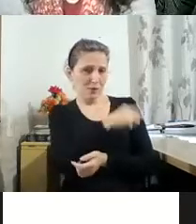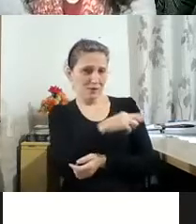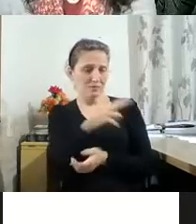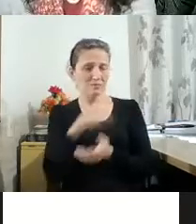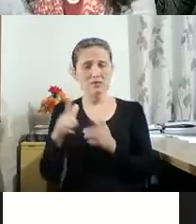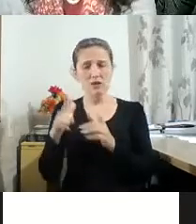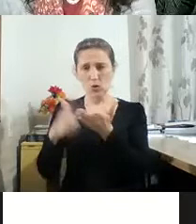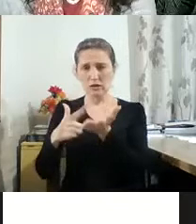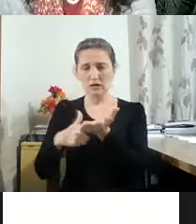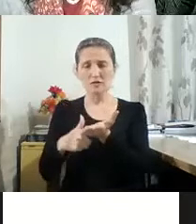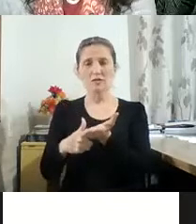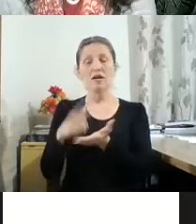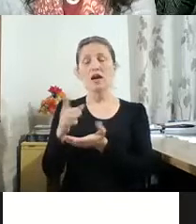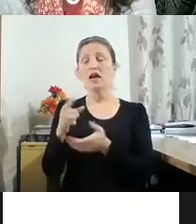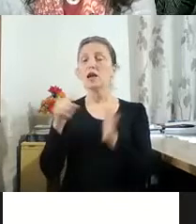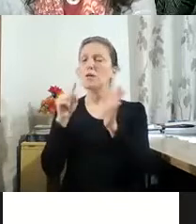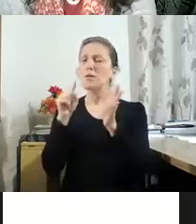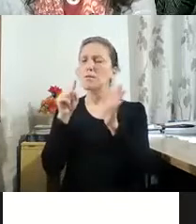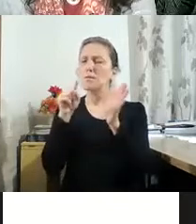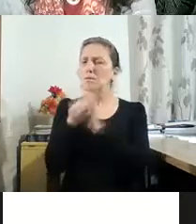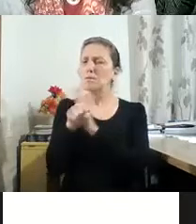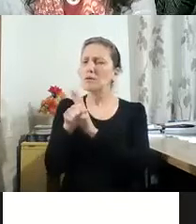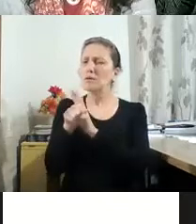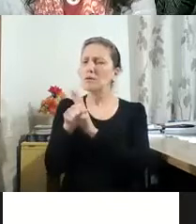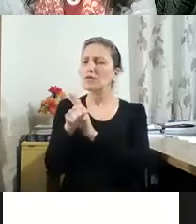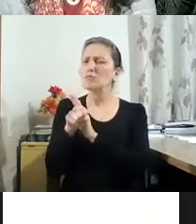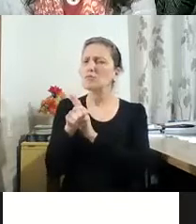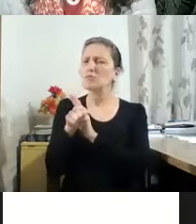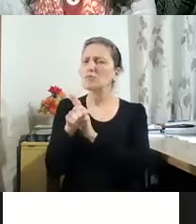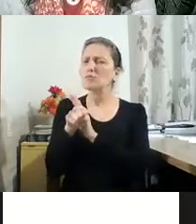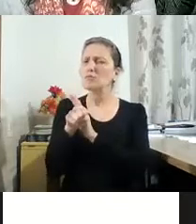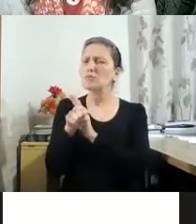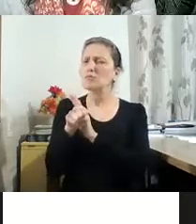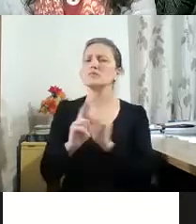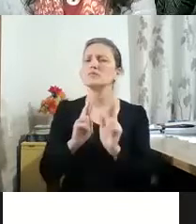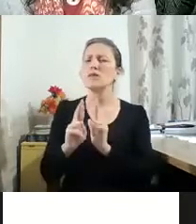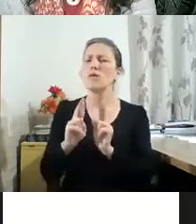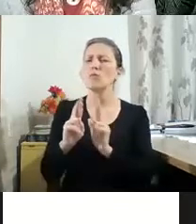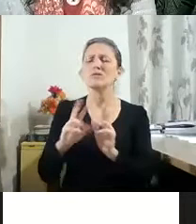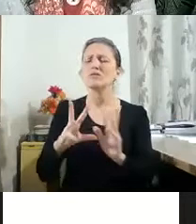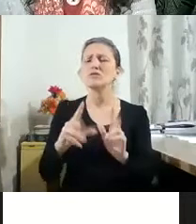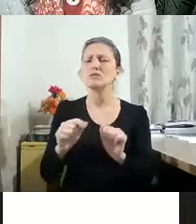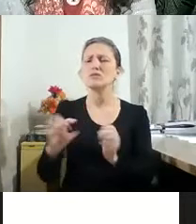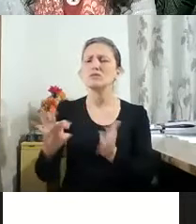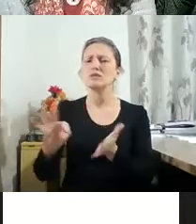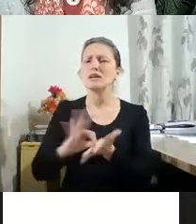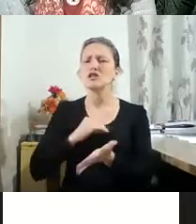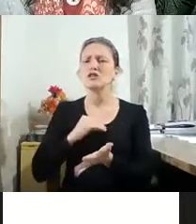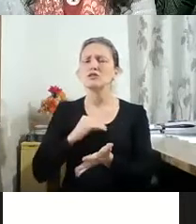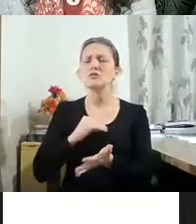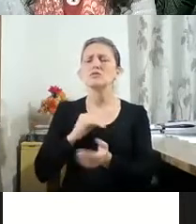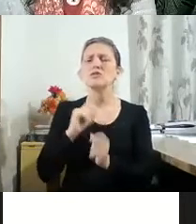exatamente essa relação de que os escritores de uma velha arte escrevem textos